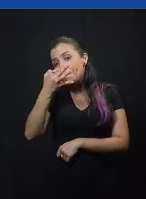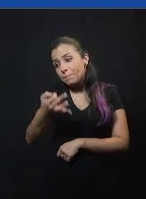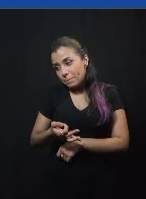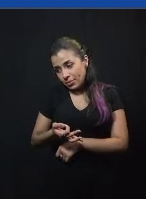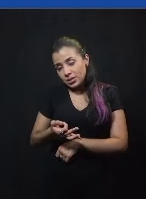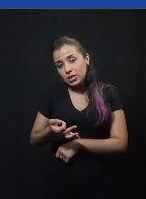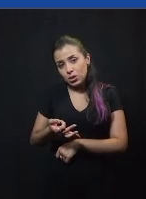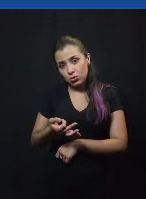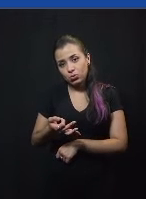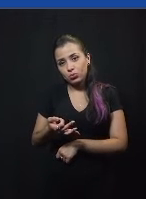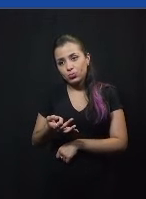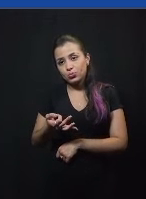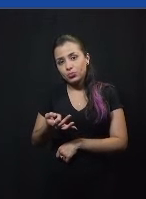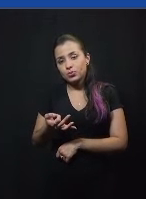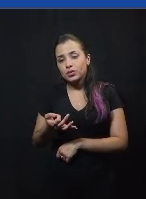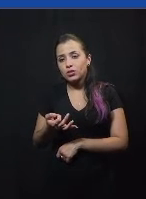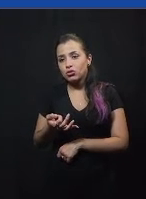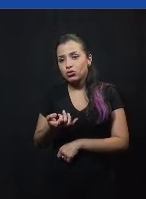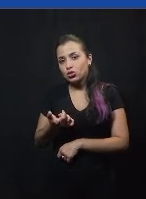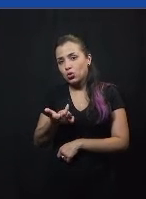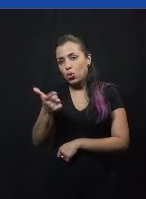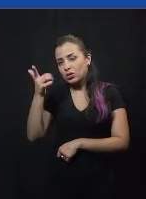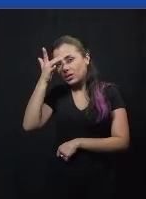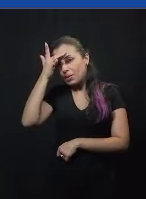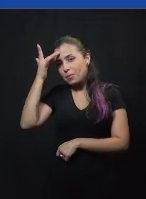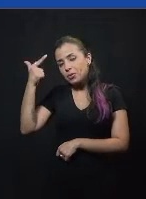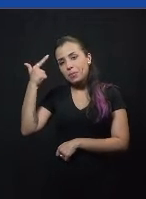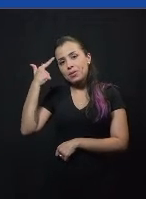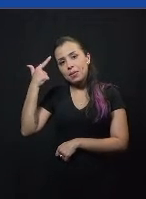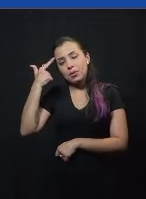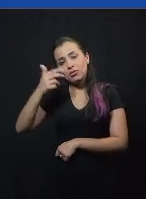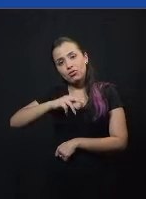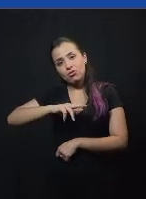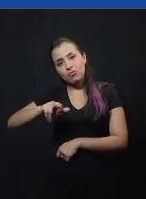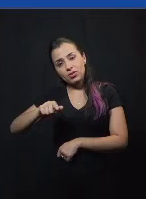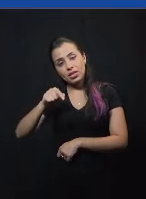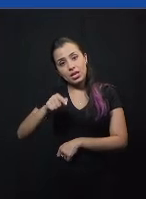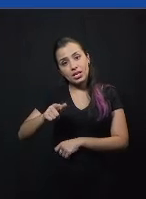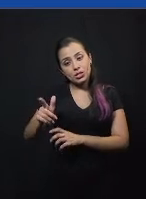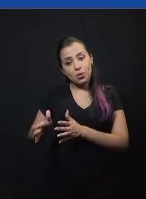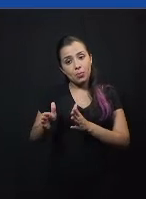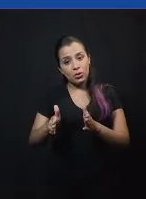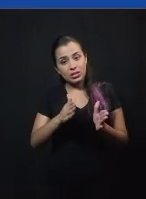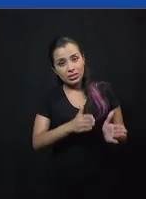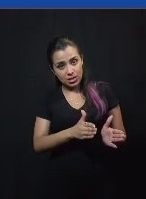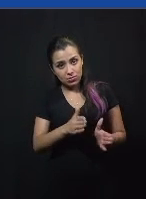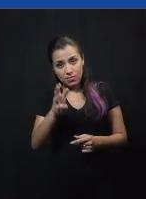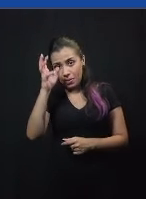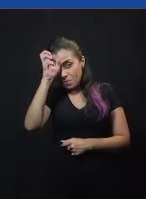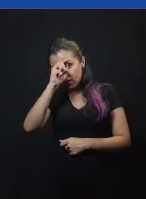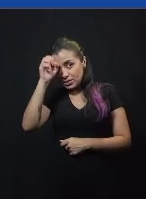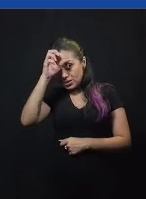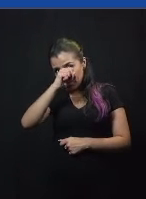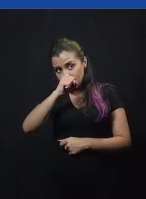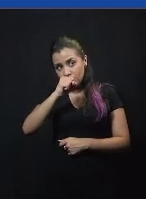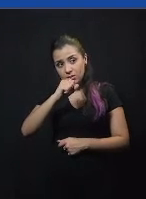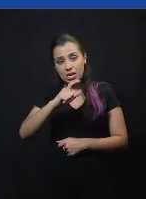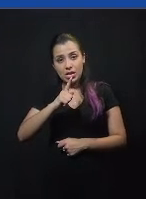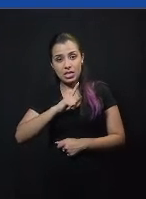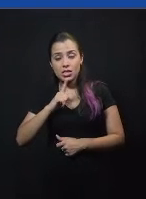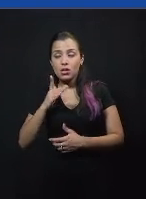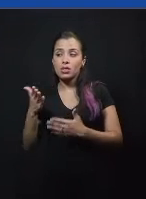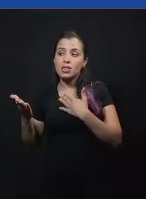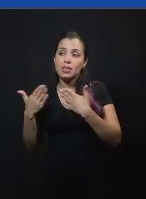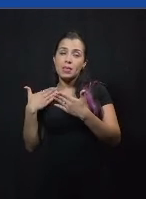oponente, ou de outras pessoas que pensam diferente, e esse processo de aprendizado trazido pelo debate,